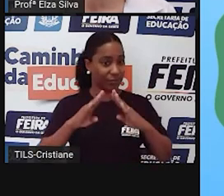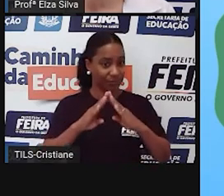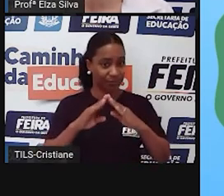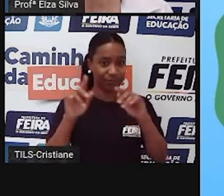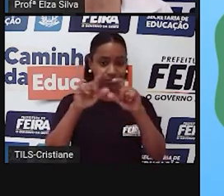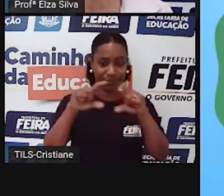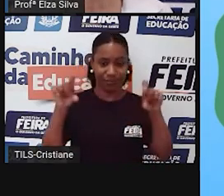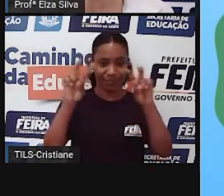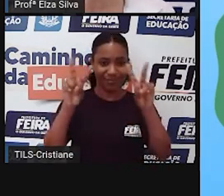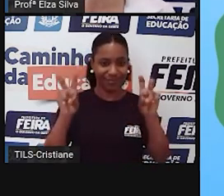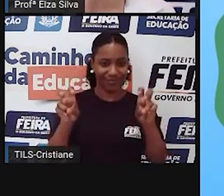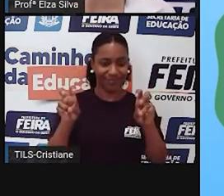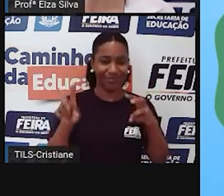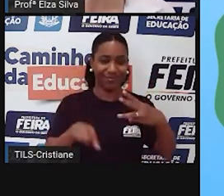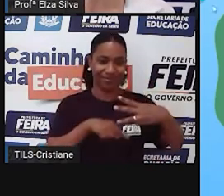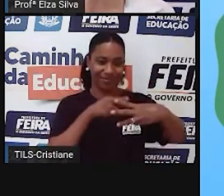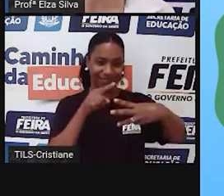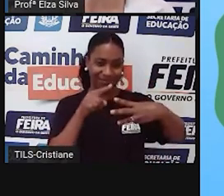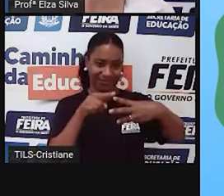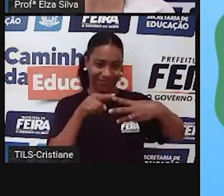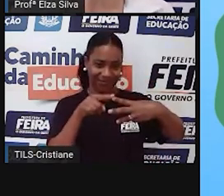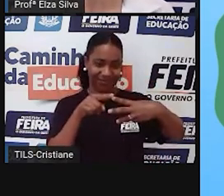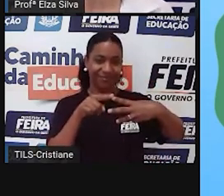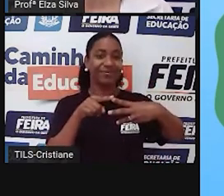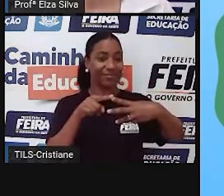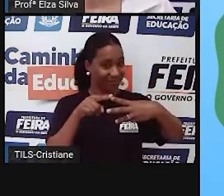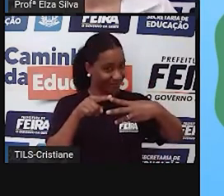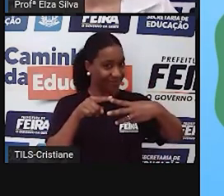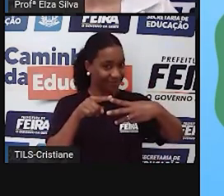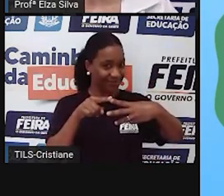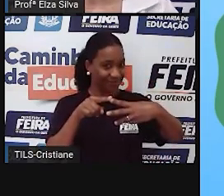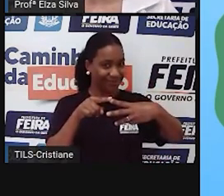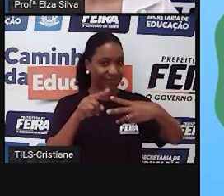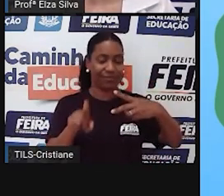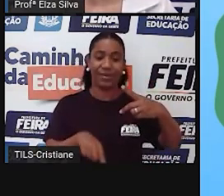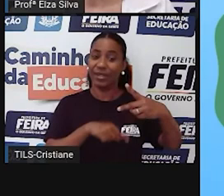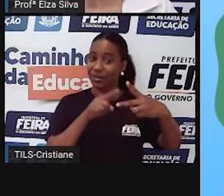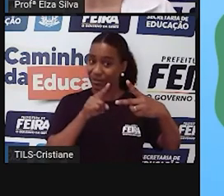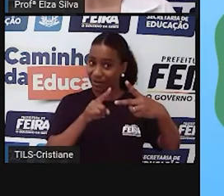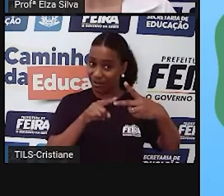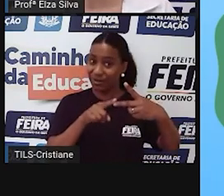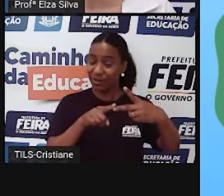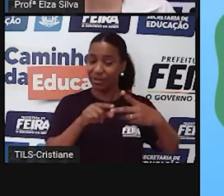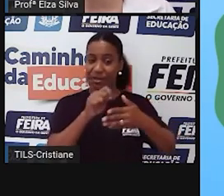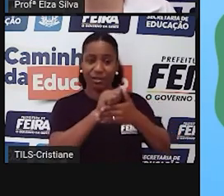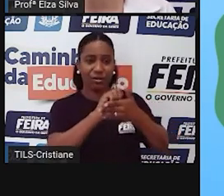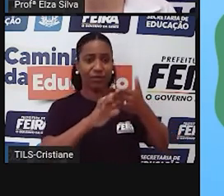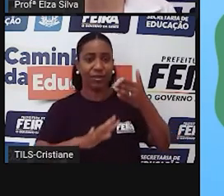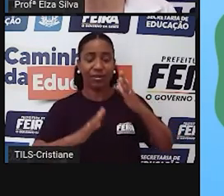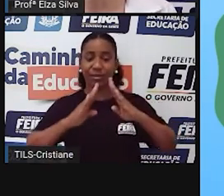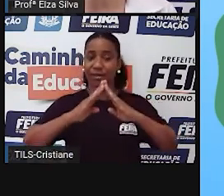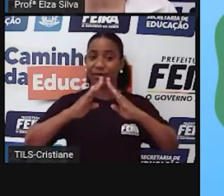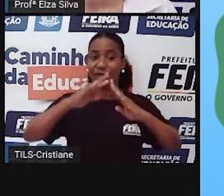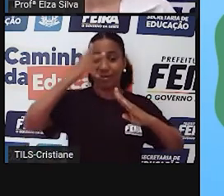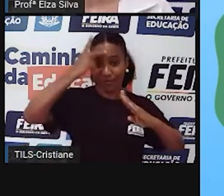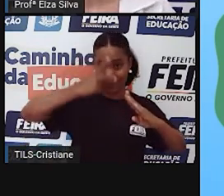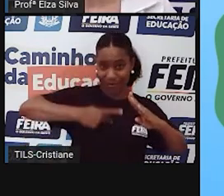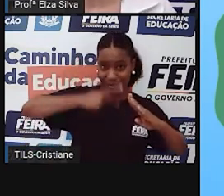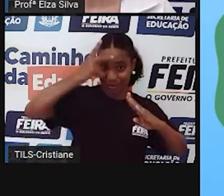título Class, Eccles e Science. Quando você for realizar atividades de classe,